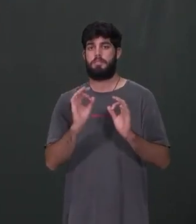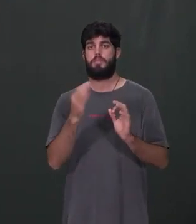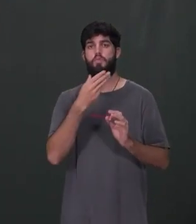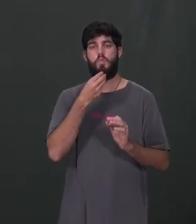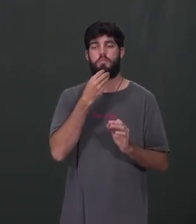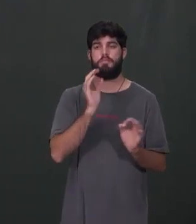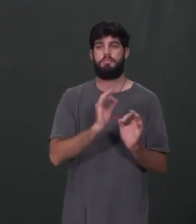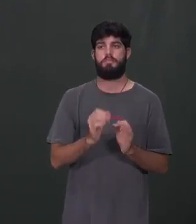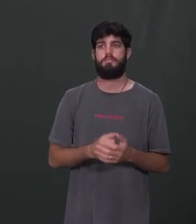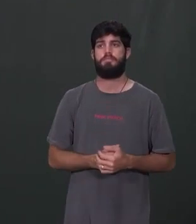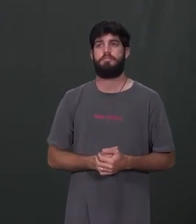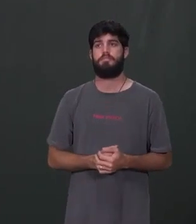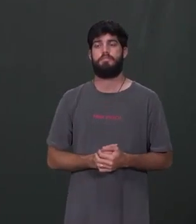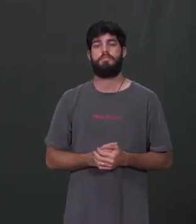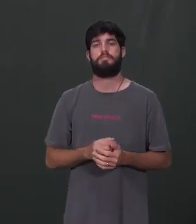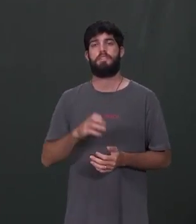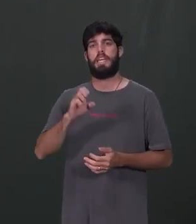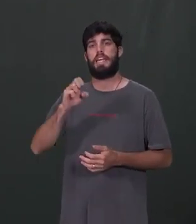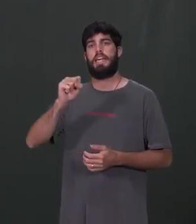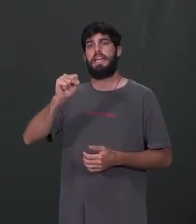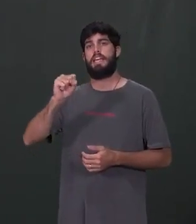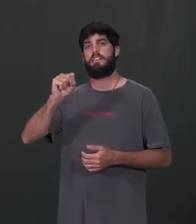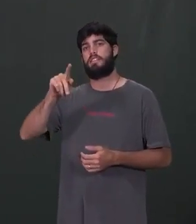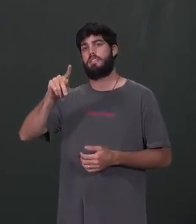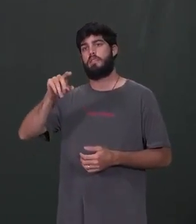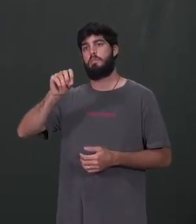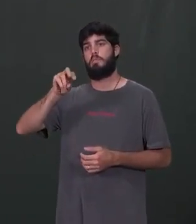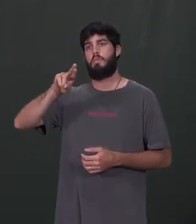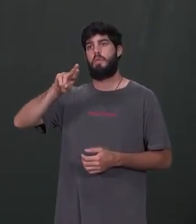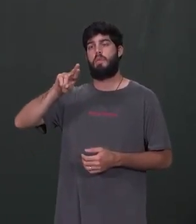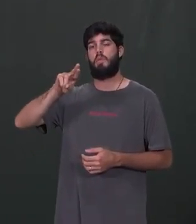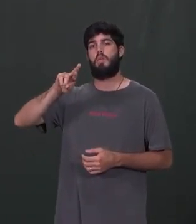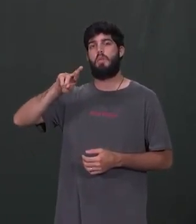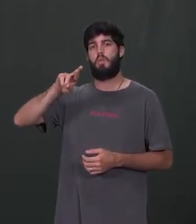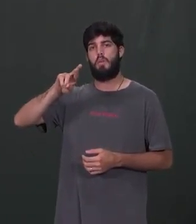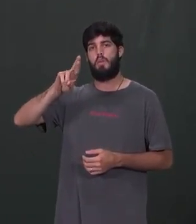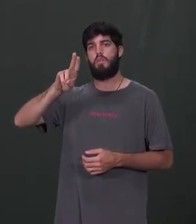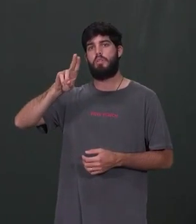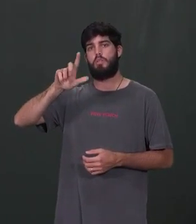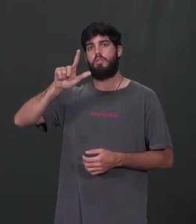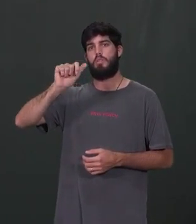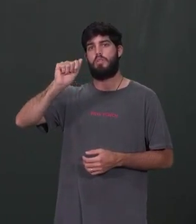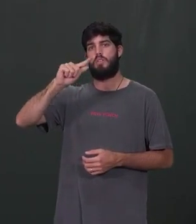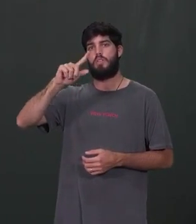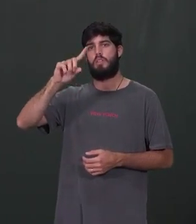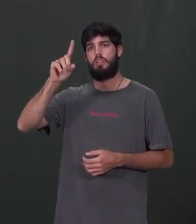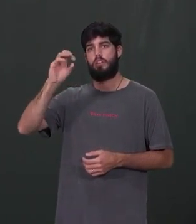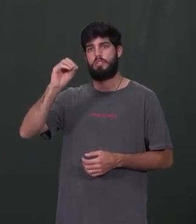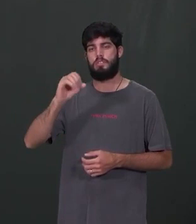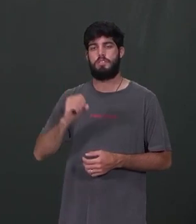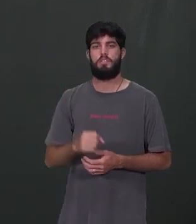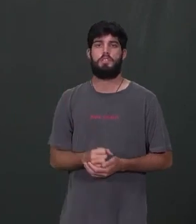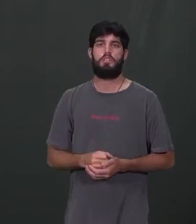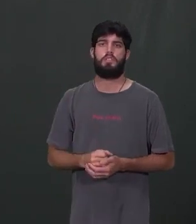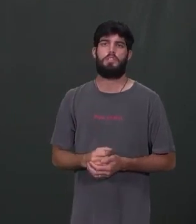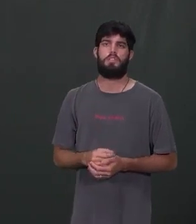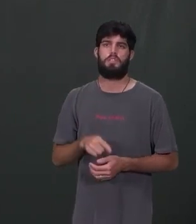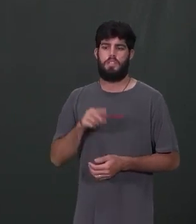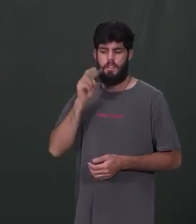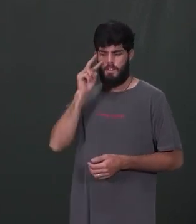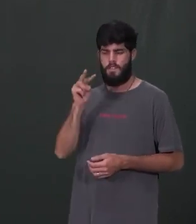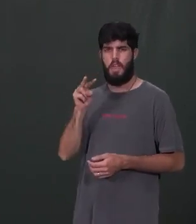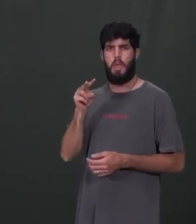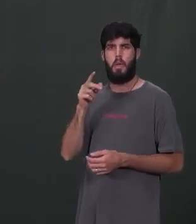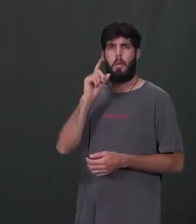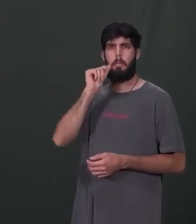macho naquele momento da reprodução. Esporulação, fungos fazem, sabe aquela coisa, pegou aquele pãozinho, está cheio de fungo? Aí você fala,